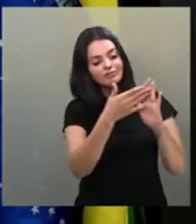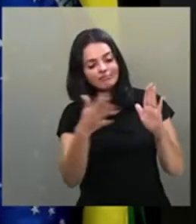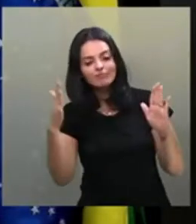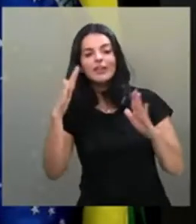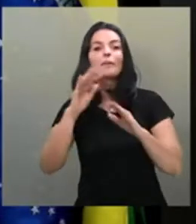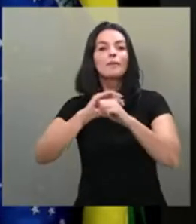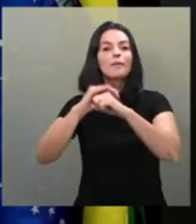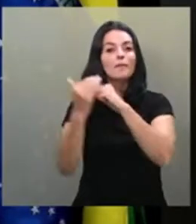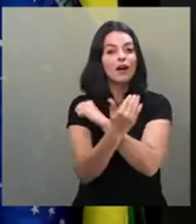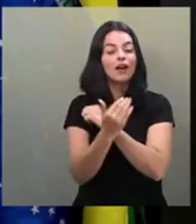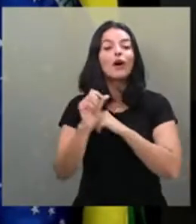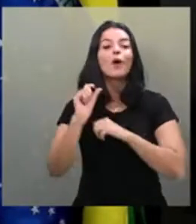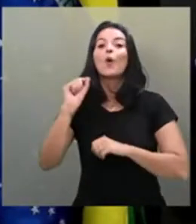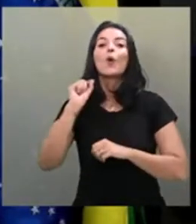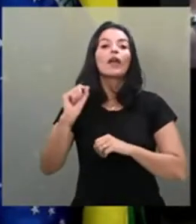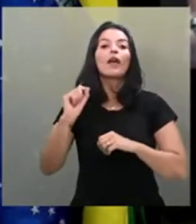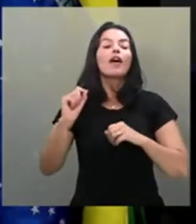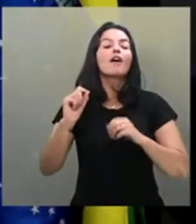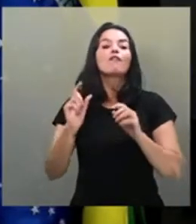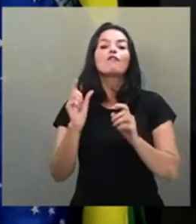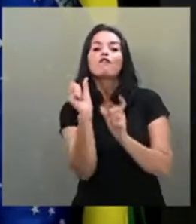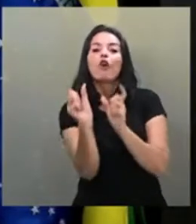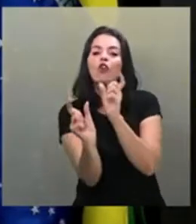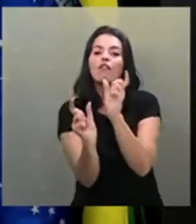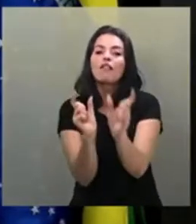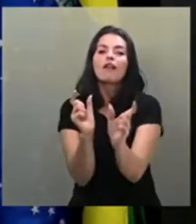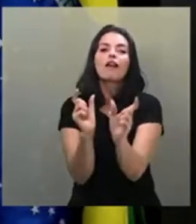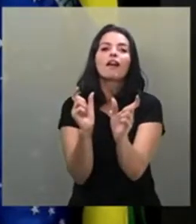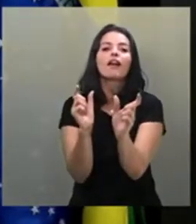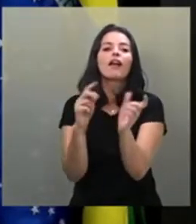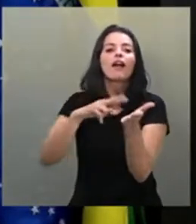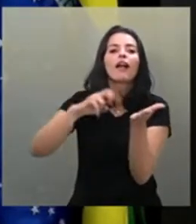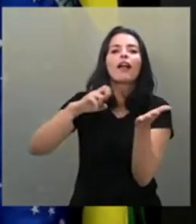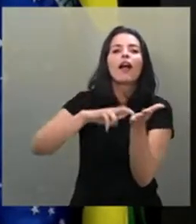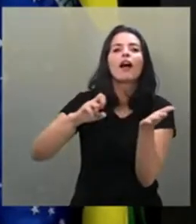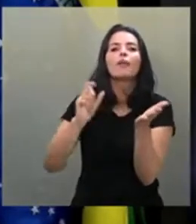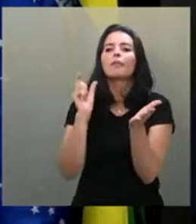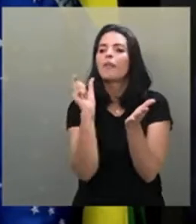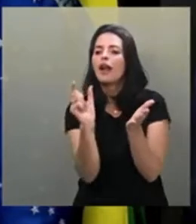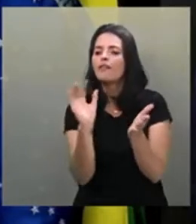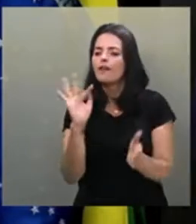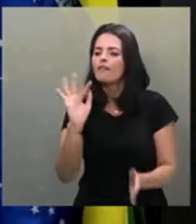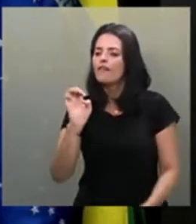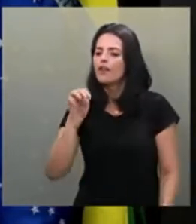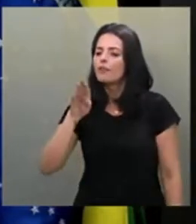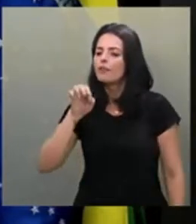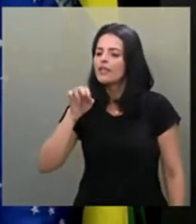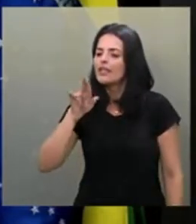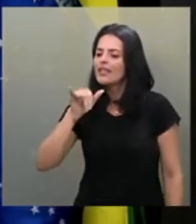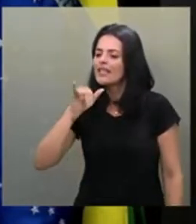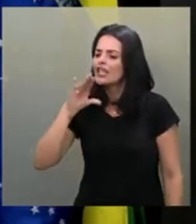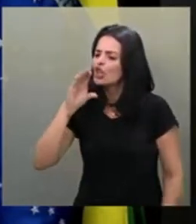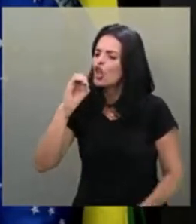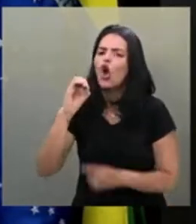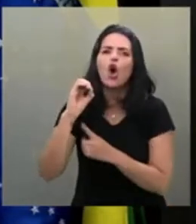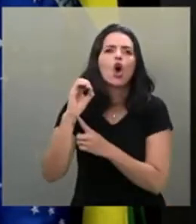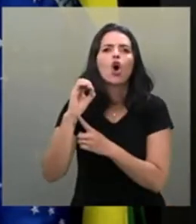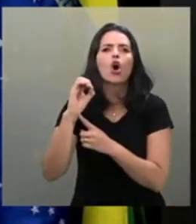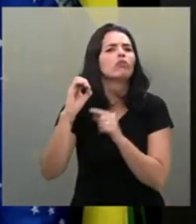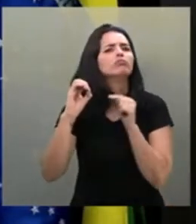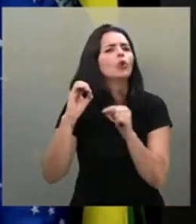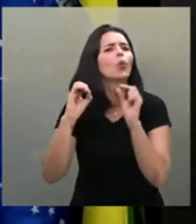no vocabulário, no dicionário português, o que é a palavra feminino. Feminino, que não é